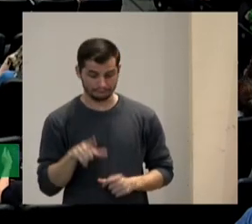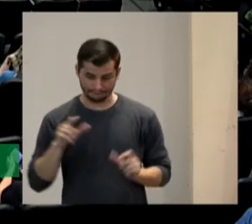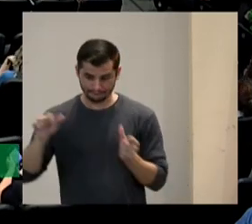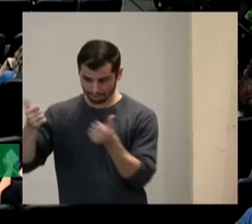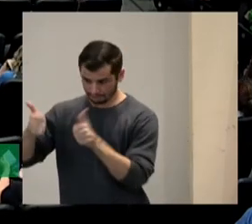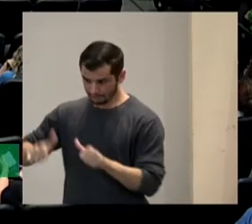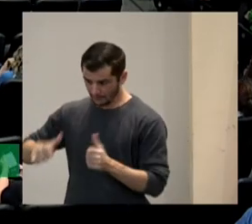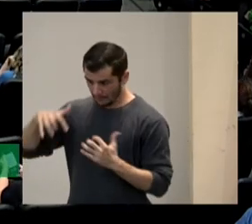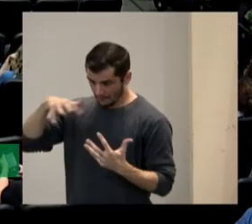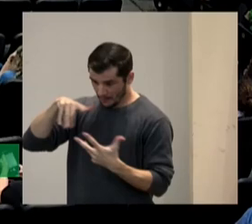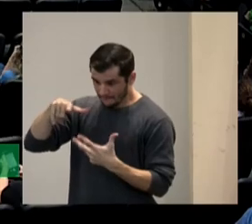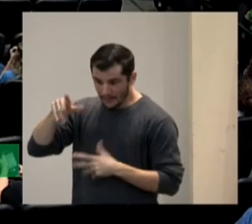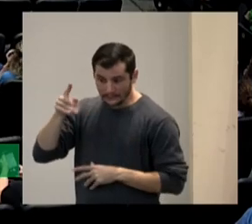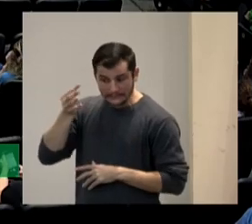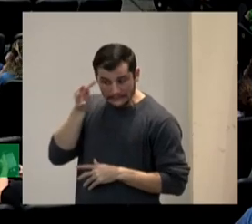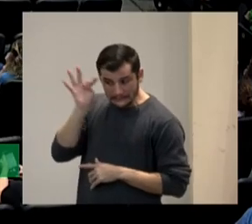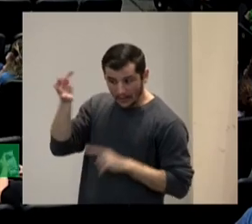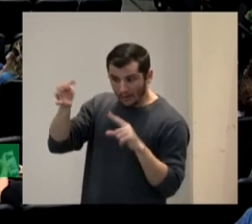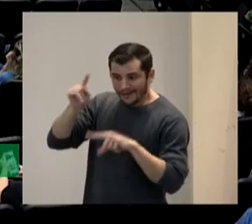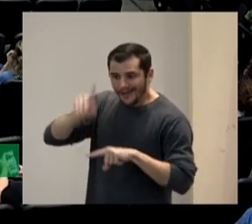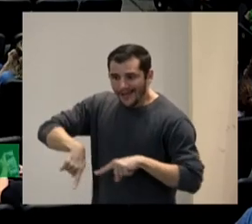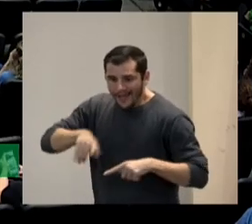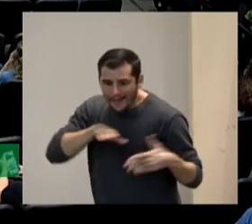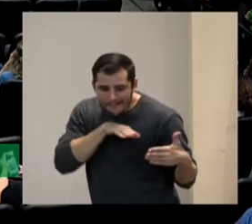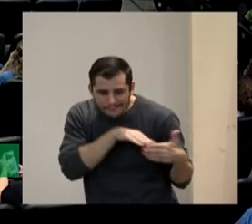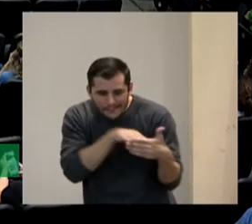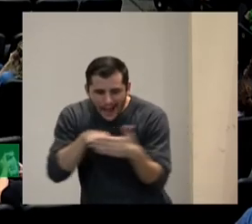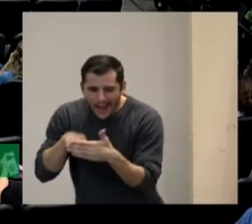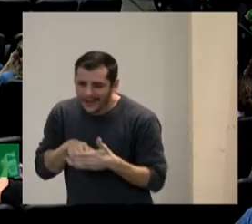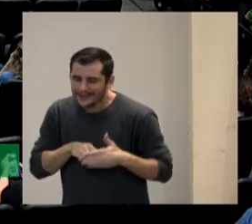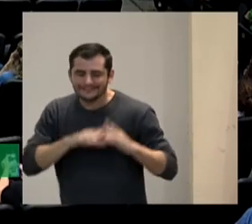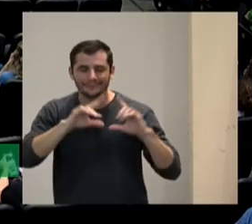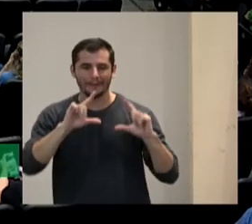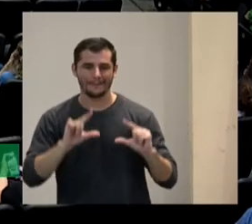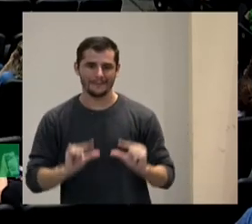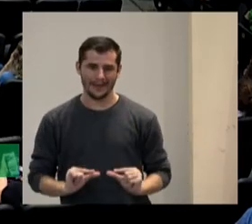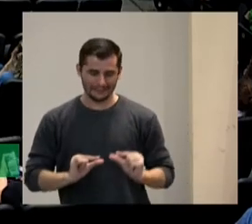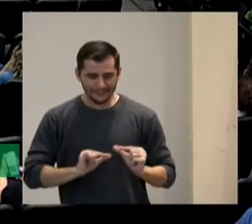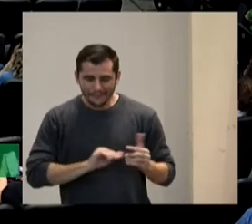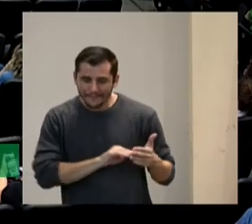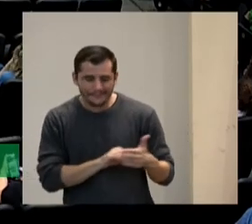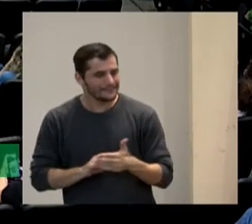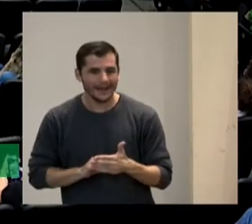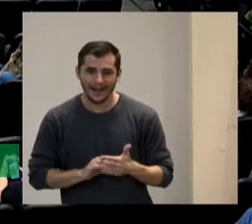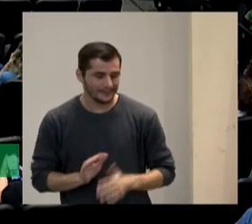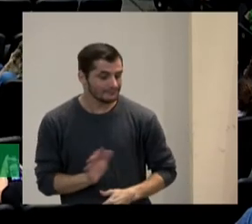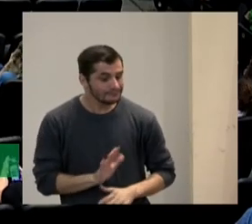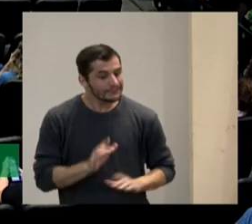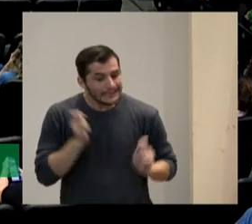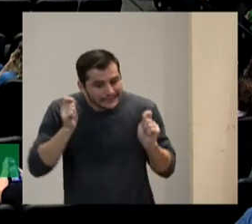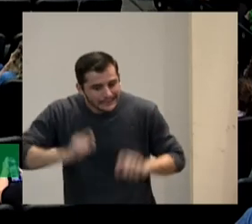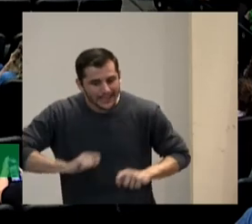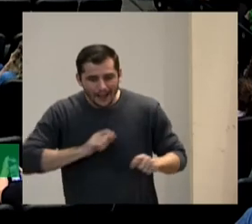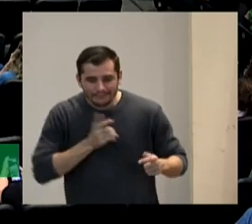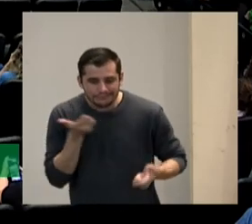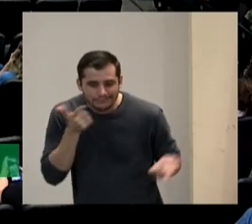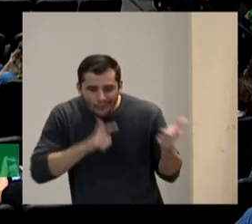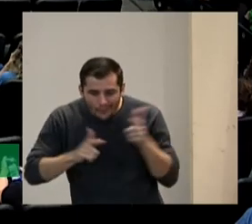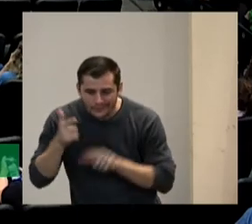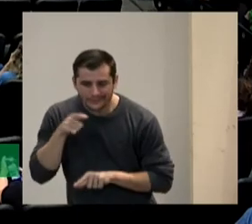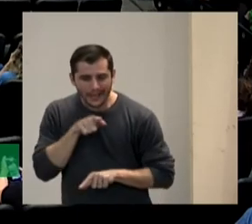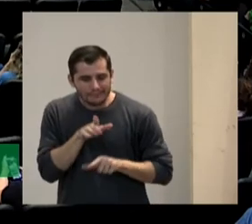reducir as barreiras na forma de ensinar proporcionando todo o que seja